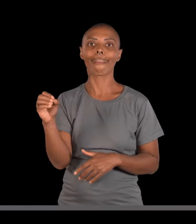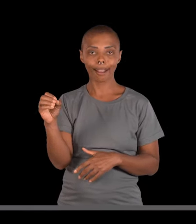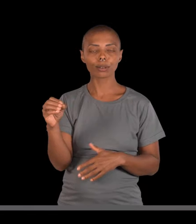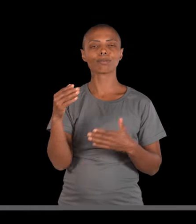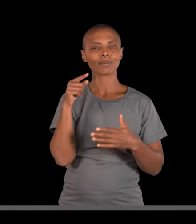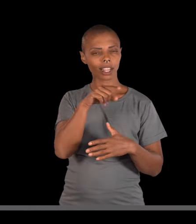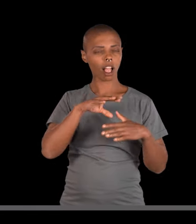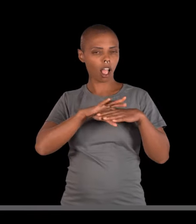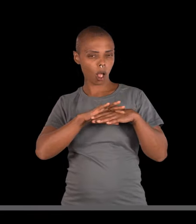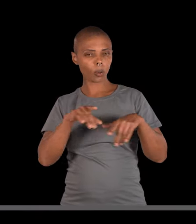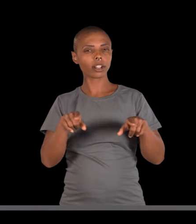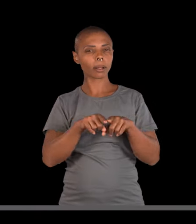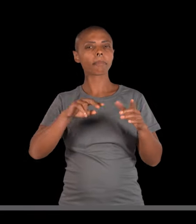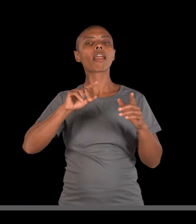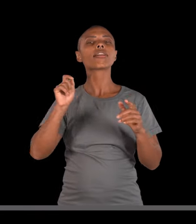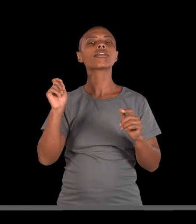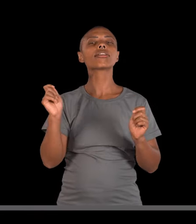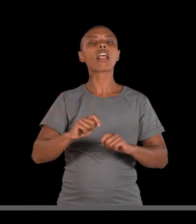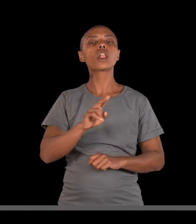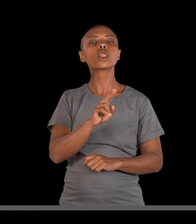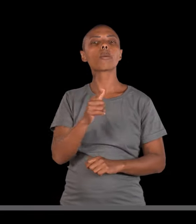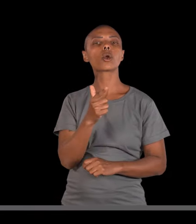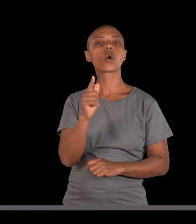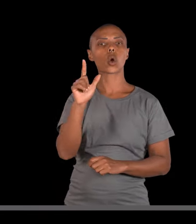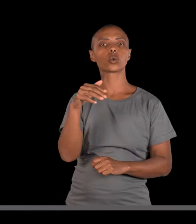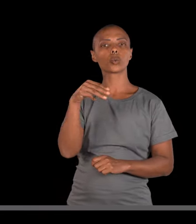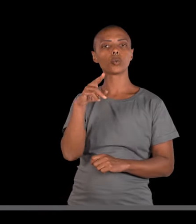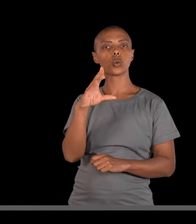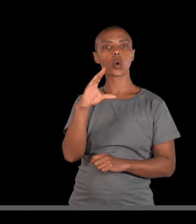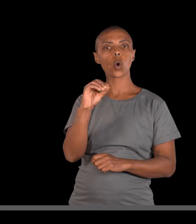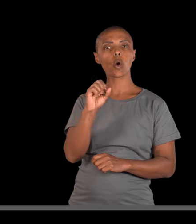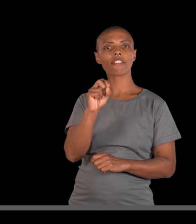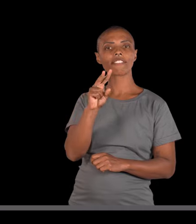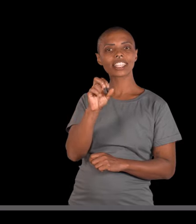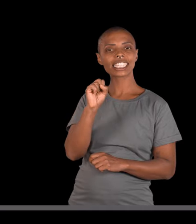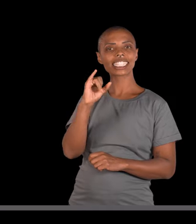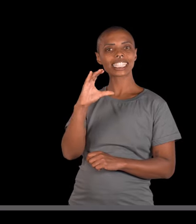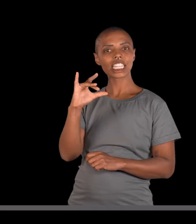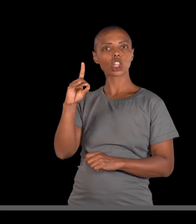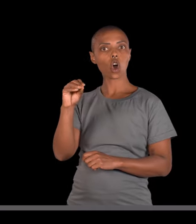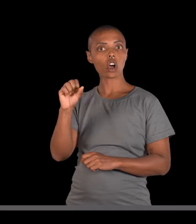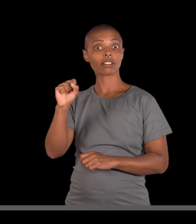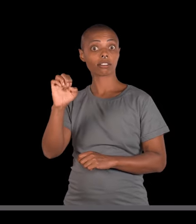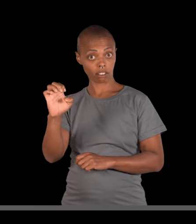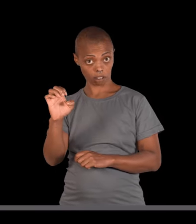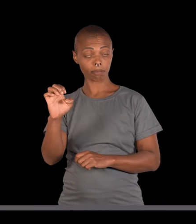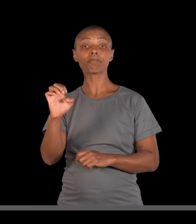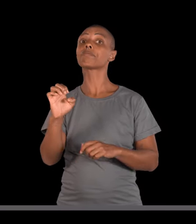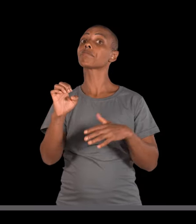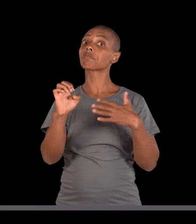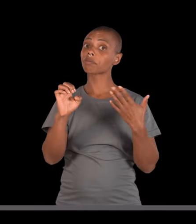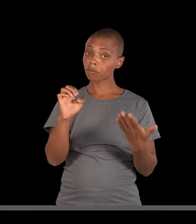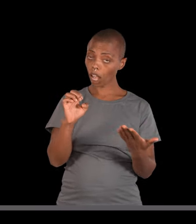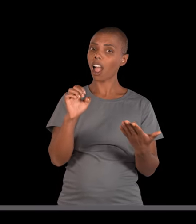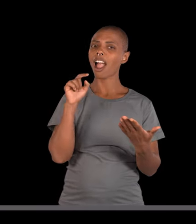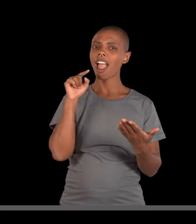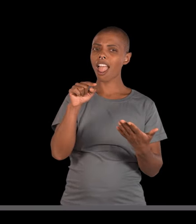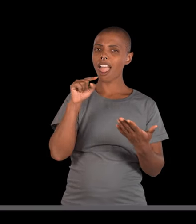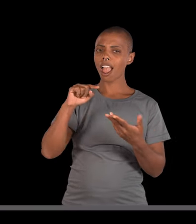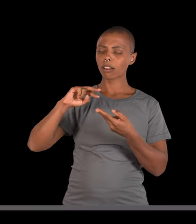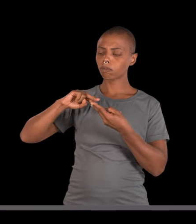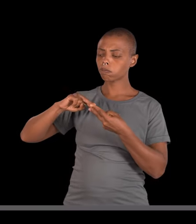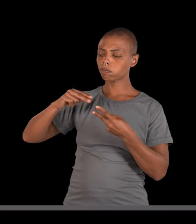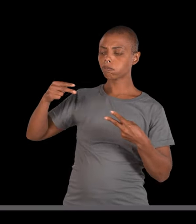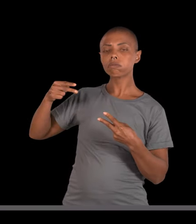fibrose cística também é conhecida como mucovicidose. É o outro nome dessa doença. E o gene causador